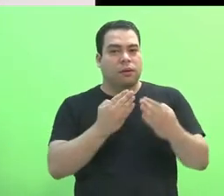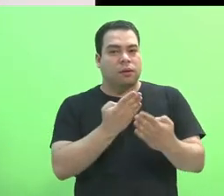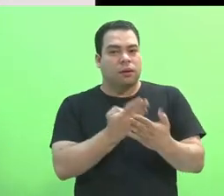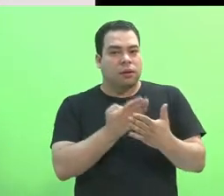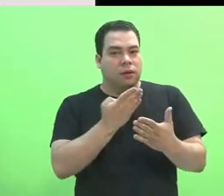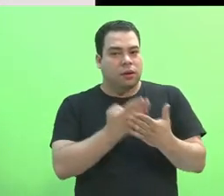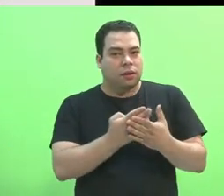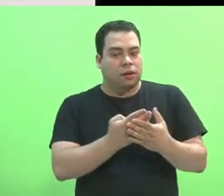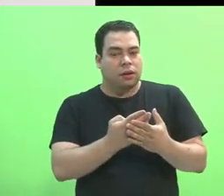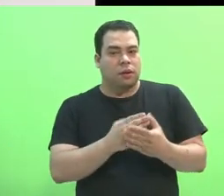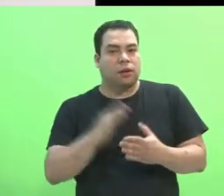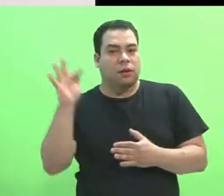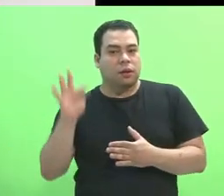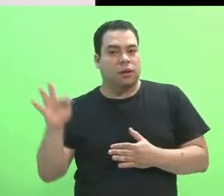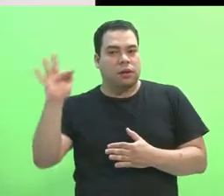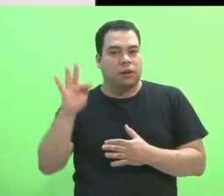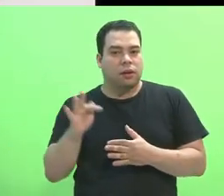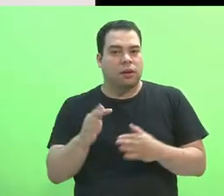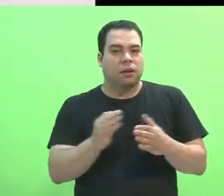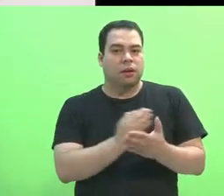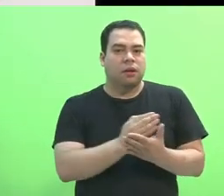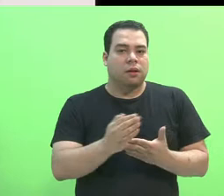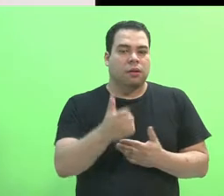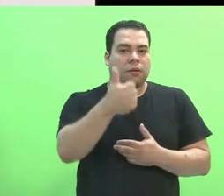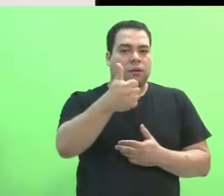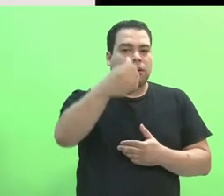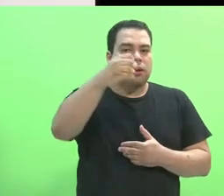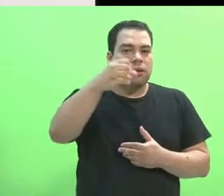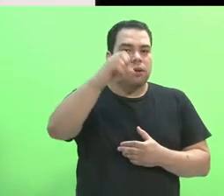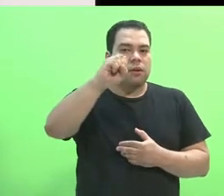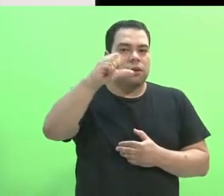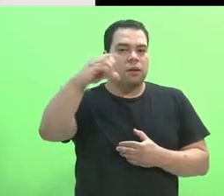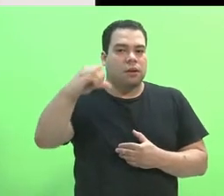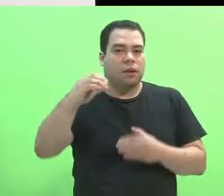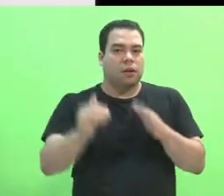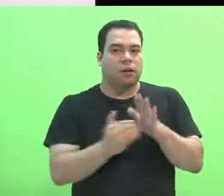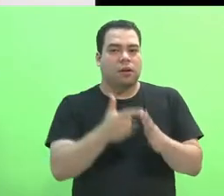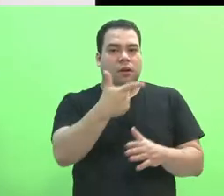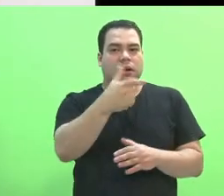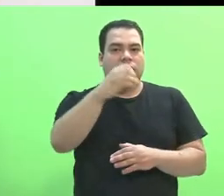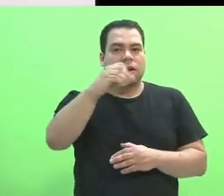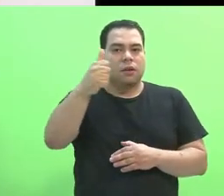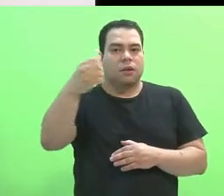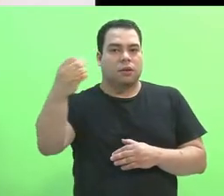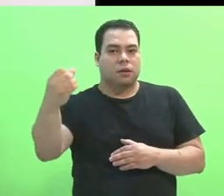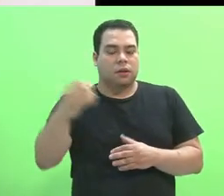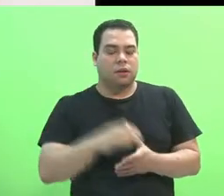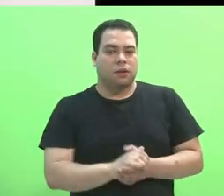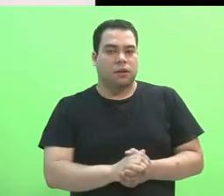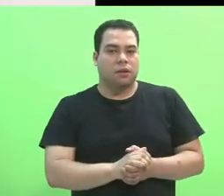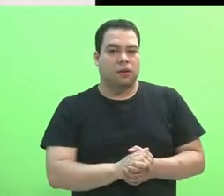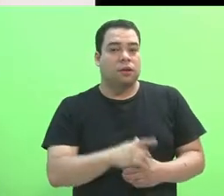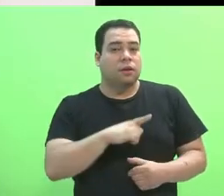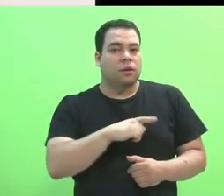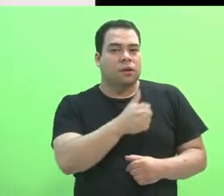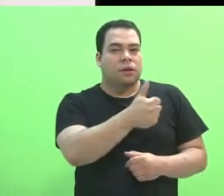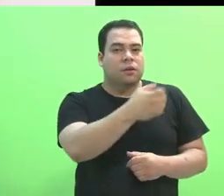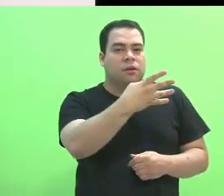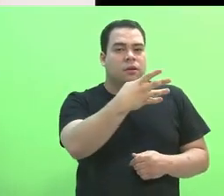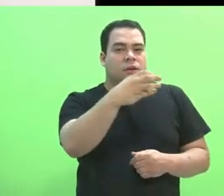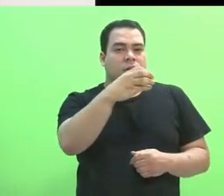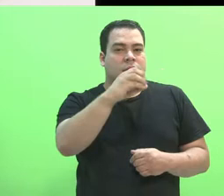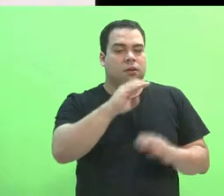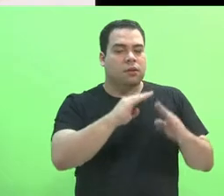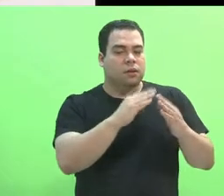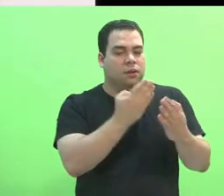Tecnológica entre os anos de 1909 a 2016. Com 140 unidades no período de 1909